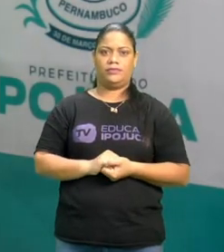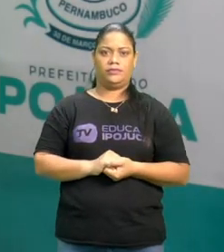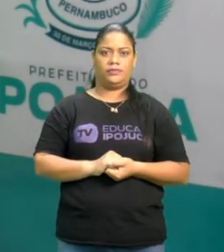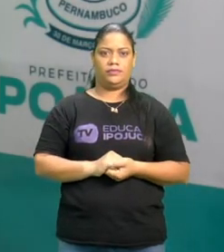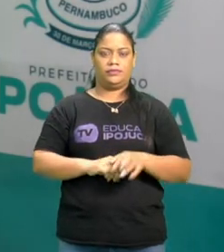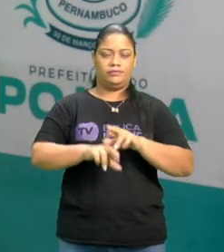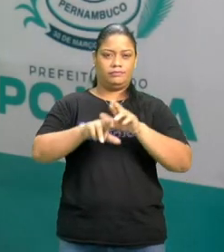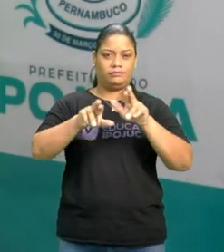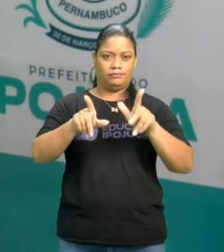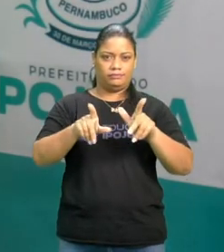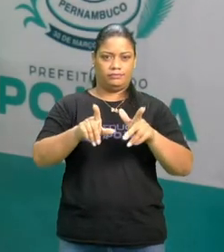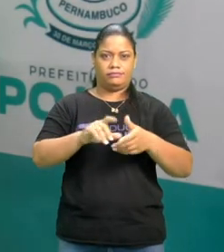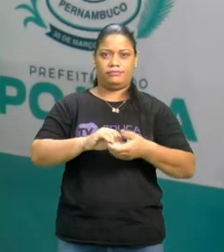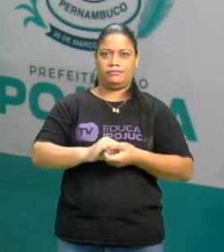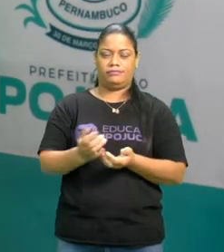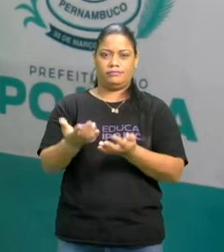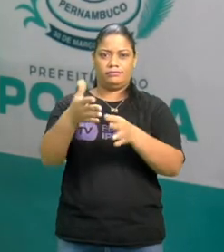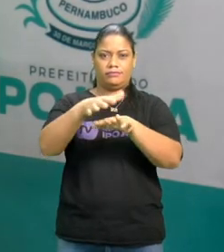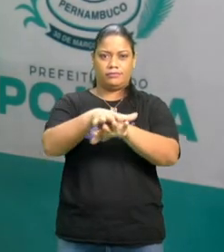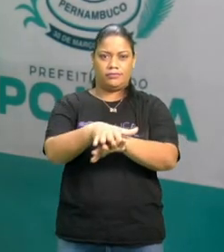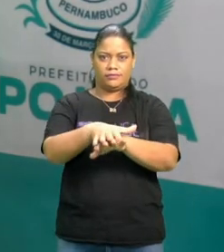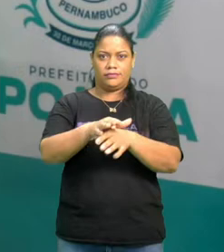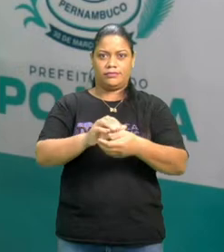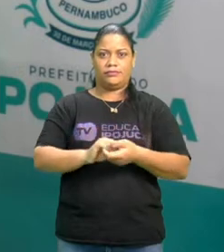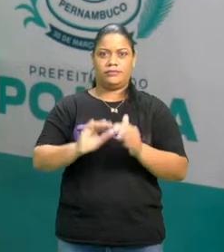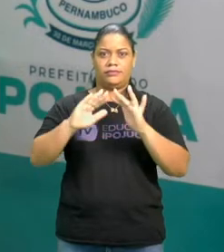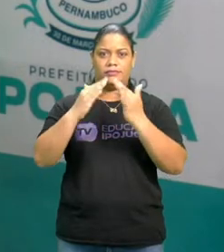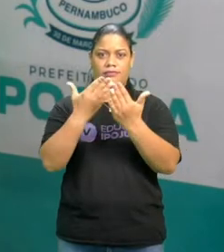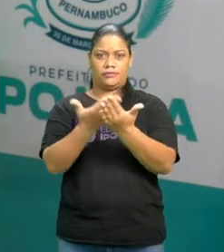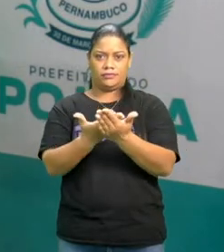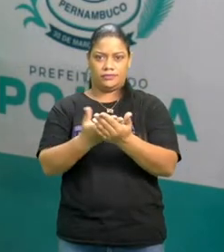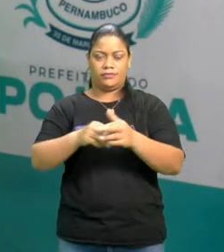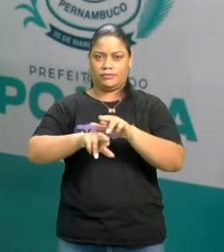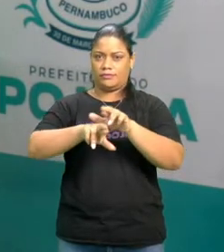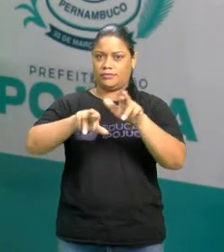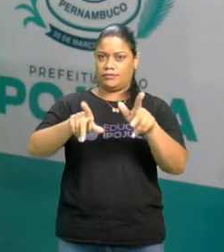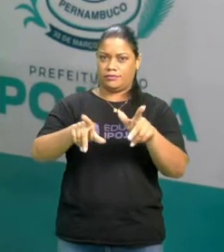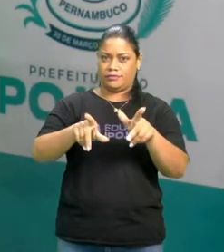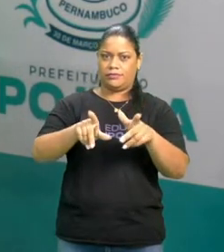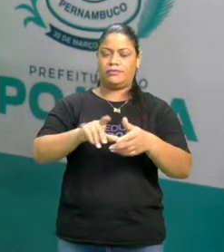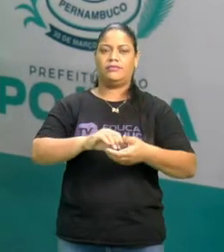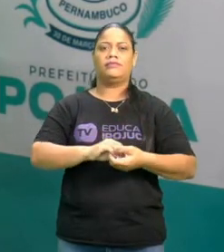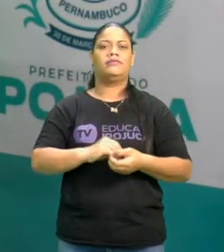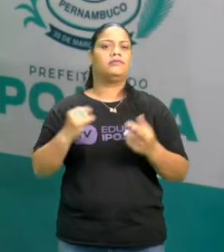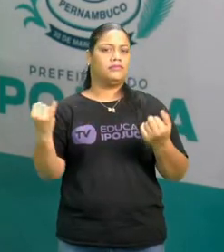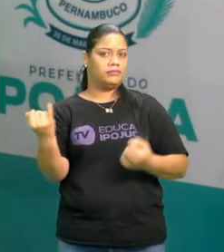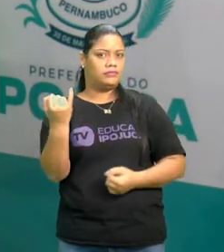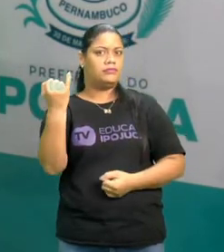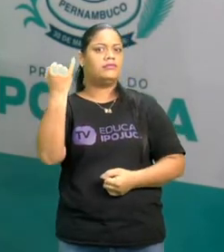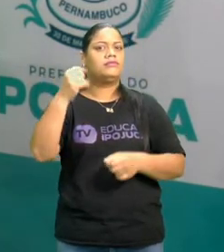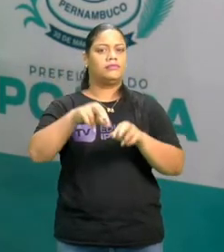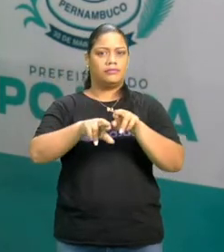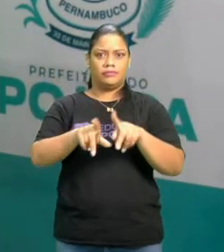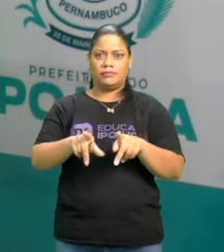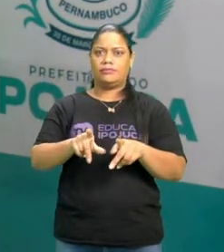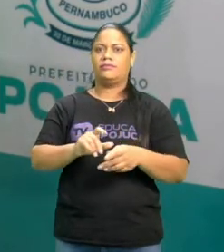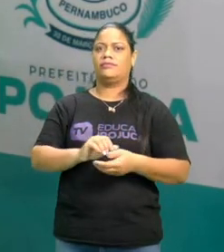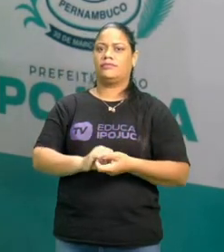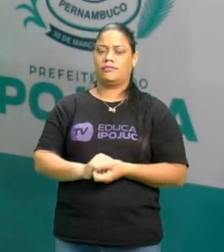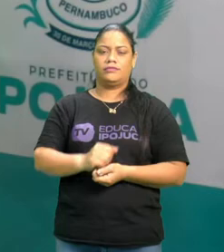diversidade, inclusão, escola, diferenças, que é super importante essas diferenças,